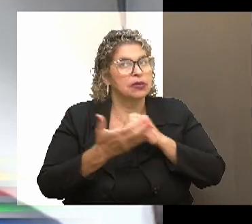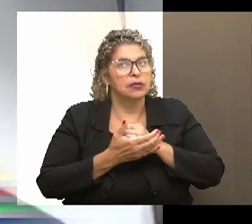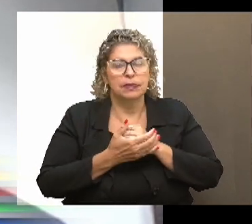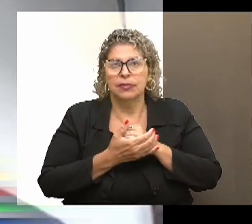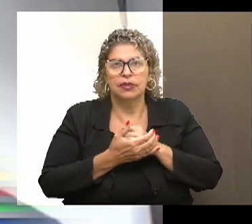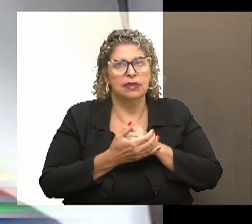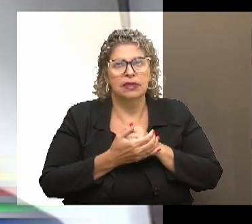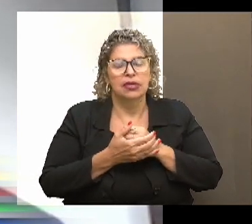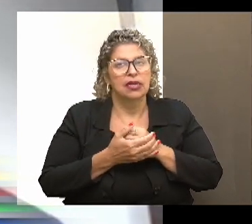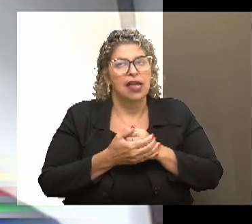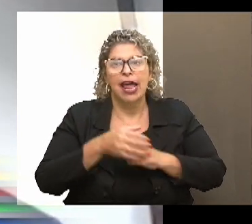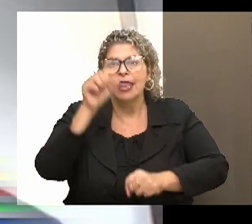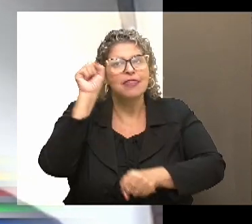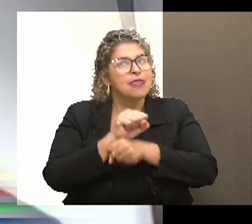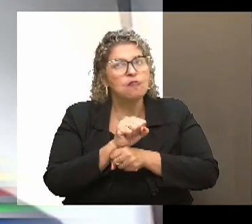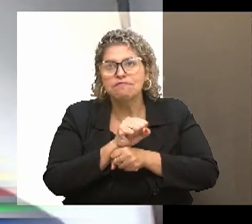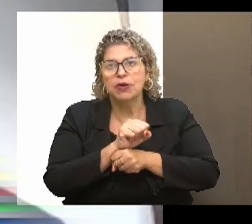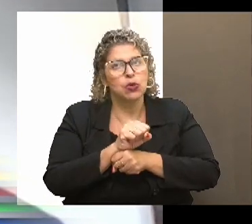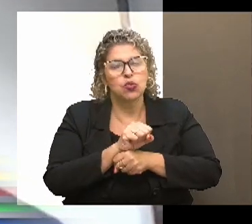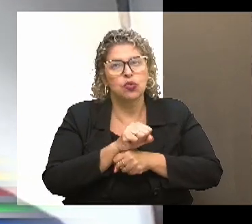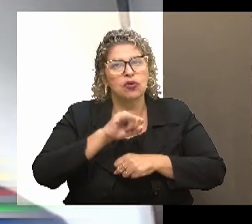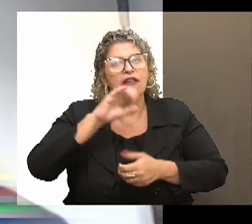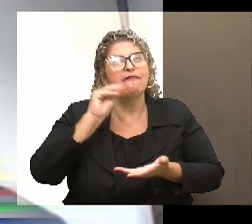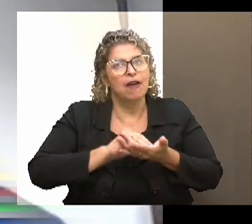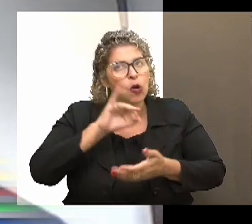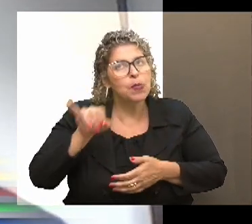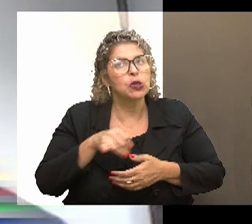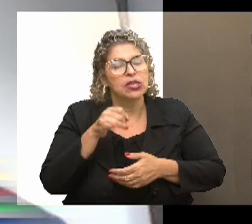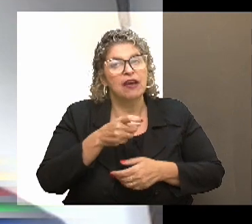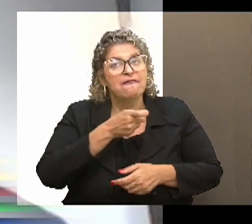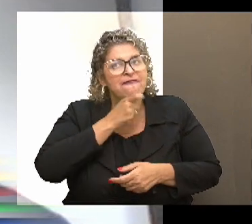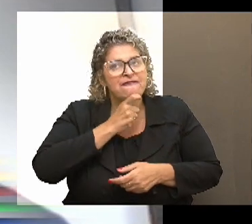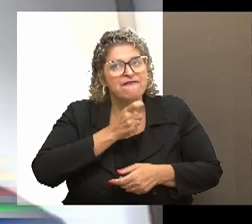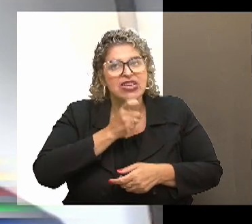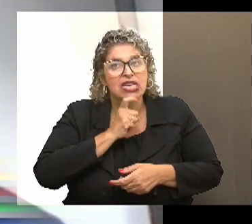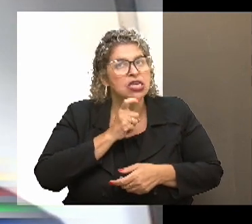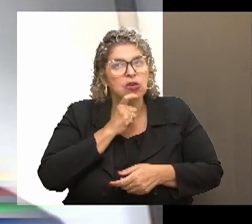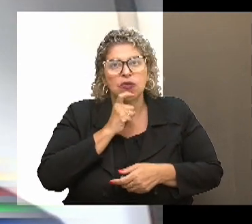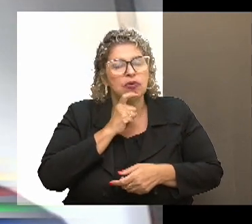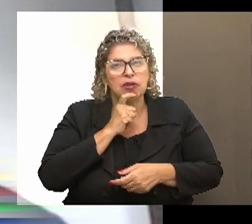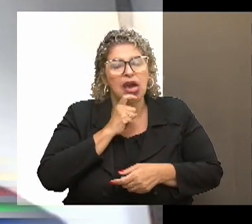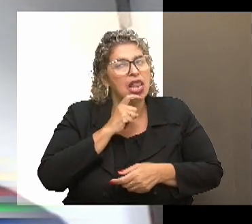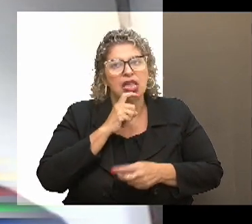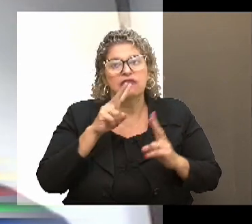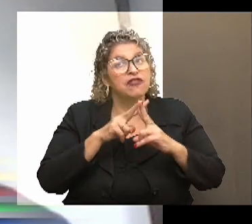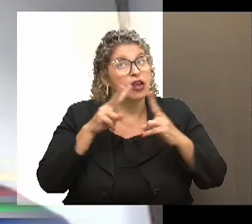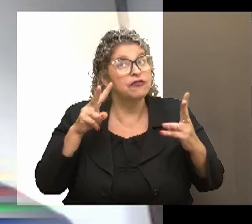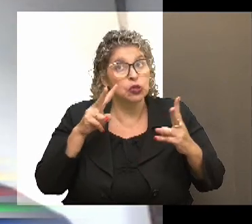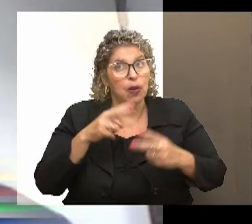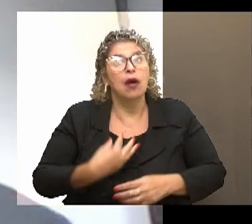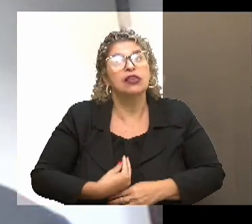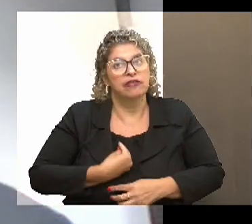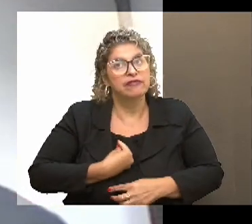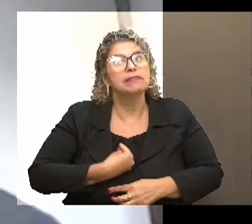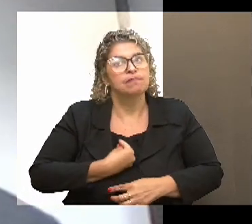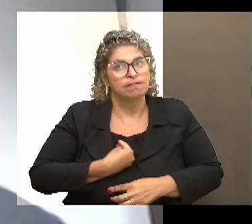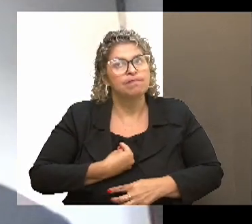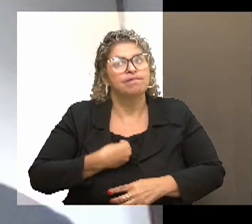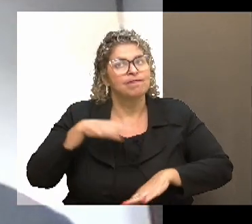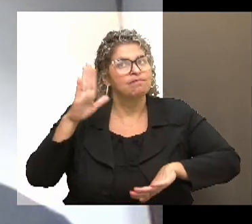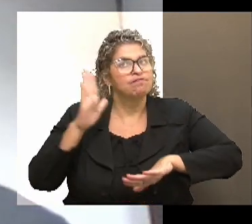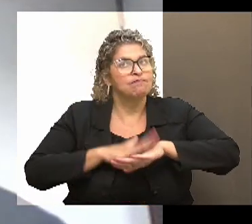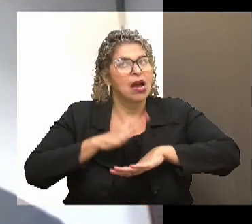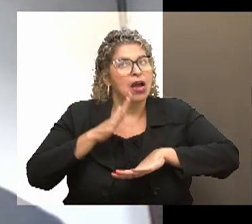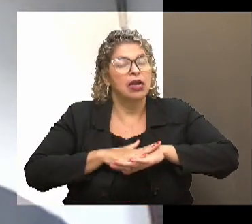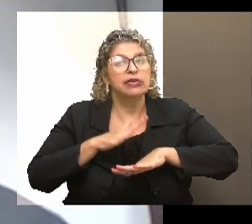tirou quarentena, a falta de oportunidades, o frio, todas essas mazelas não ficaram remotas, elas fizeram muito presentes, na verdade, até mais do que